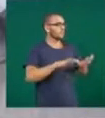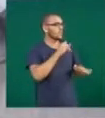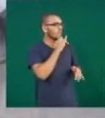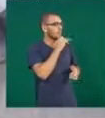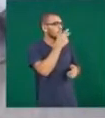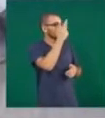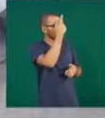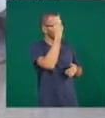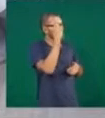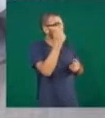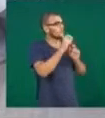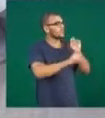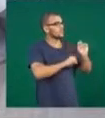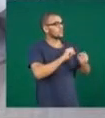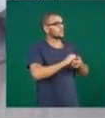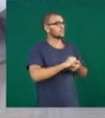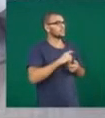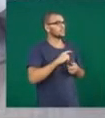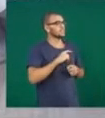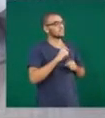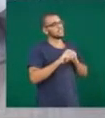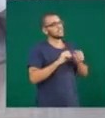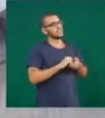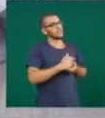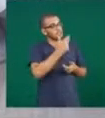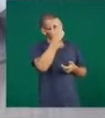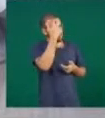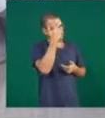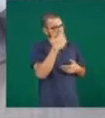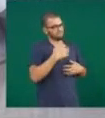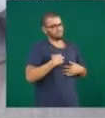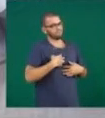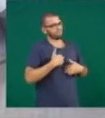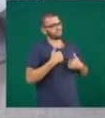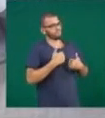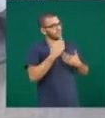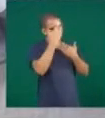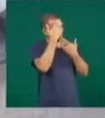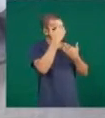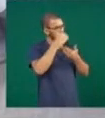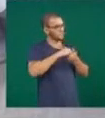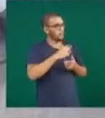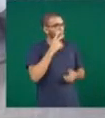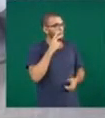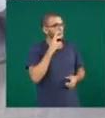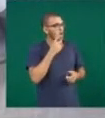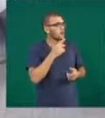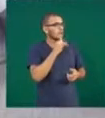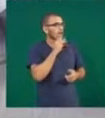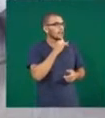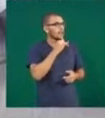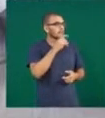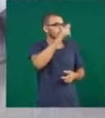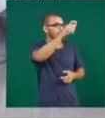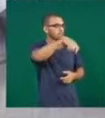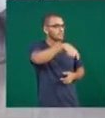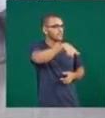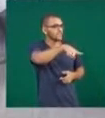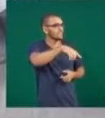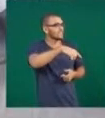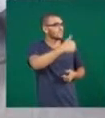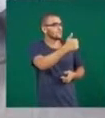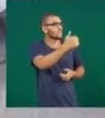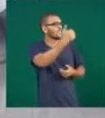que acontece também é uma contrapartida. pessoa sabe ser grata, mas não vê a gratidão do próximo, da outra